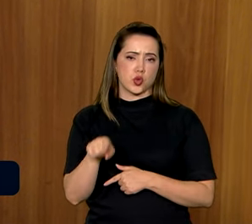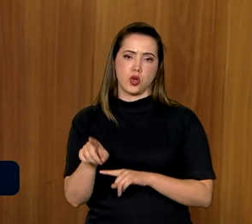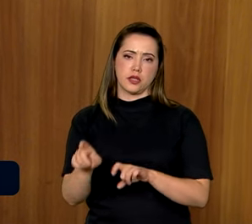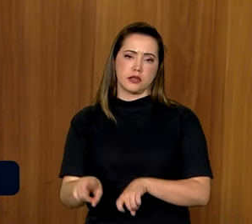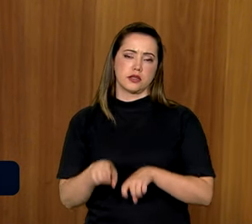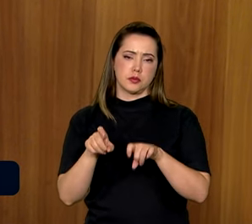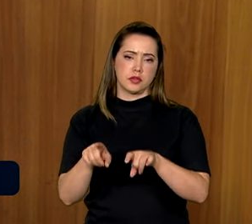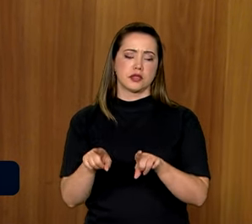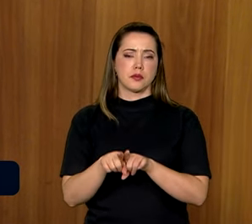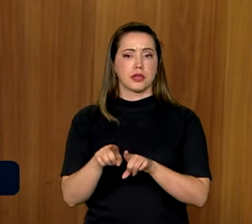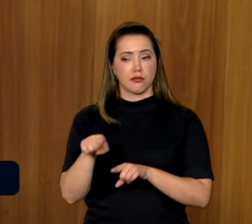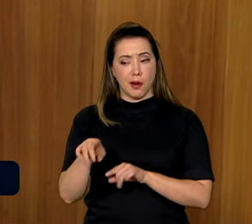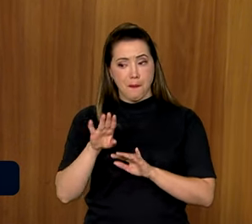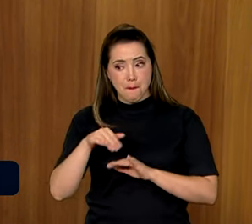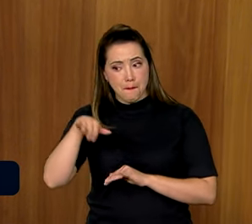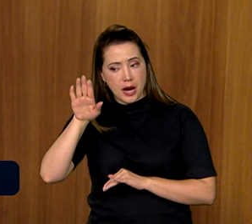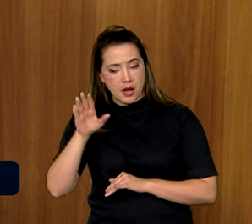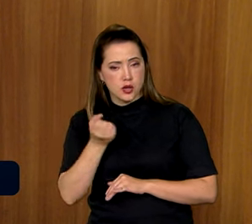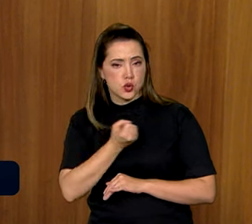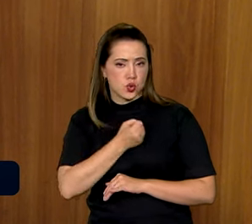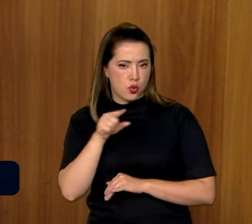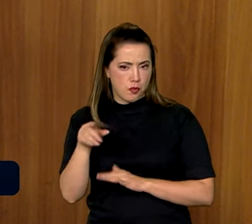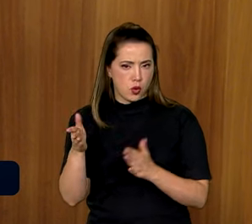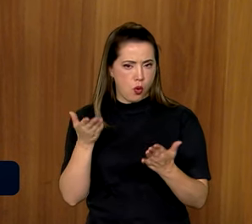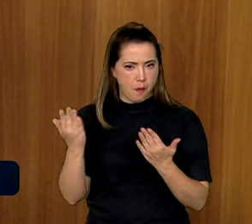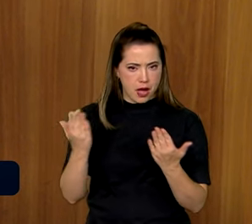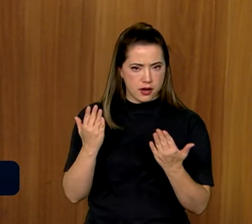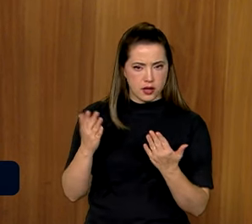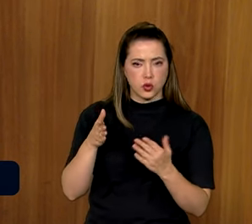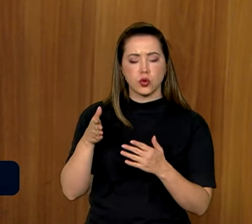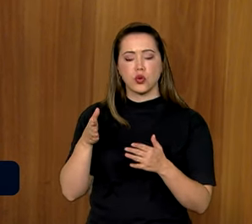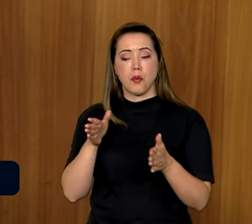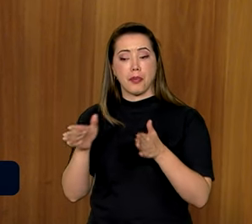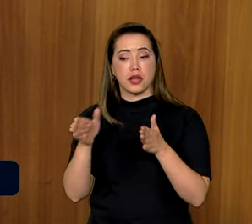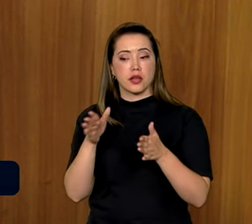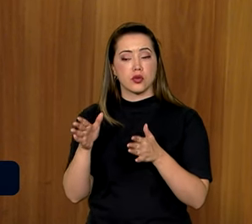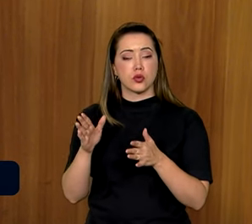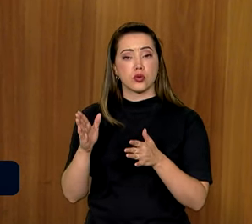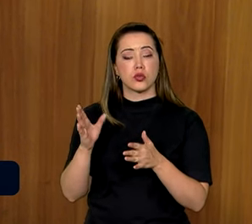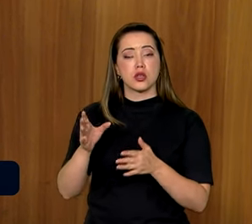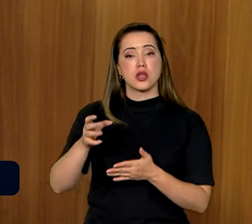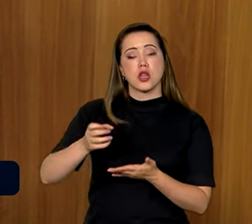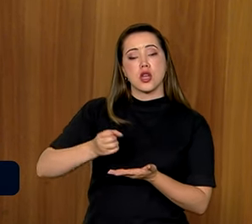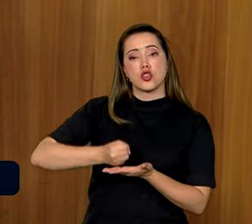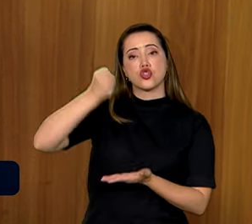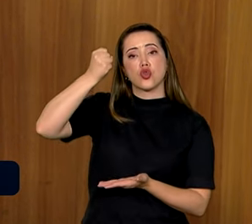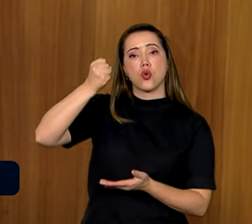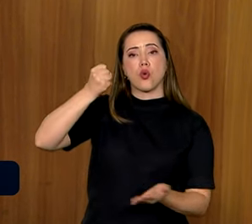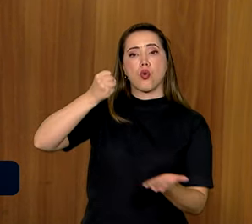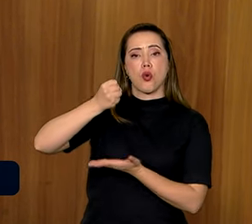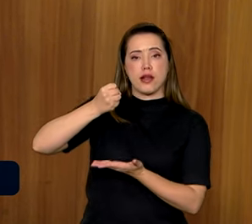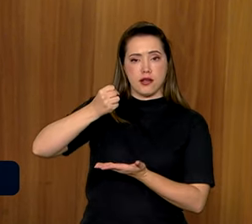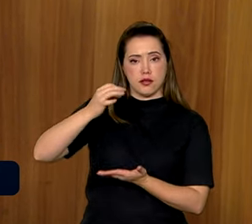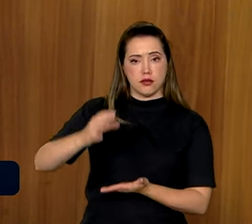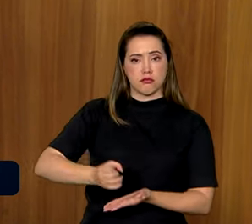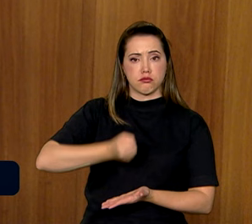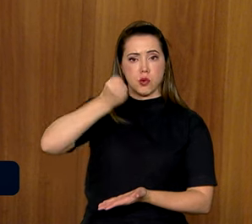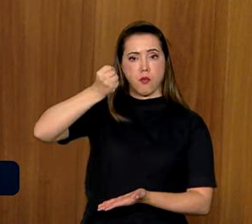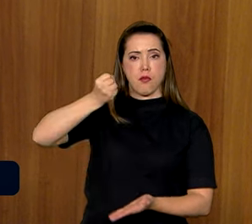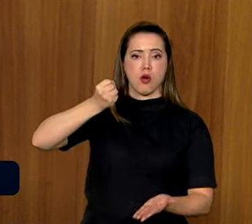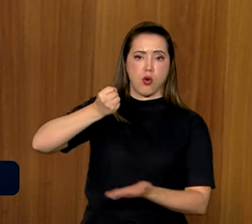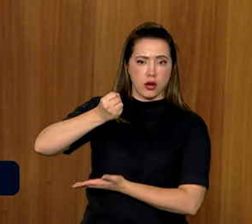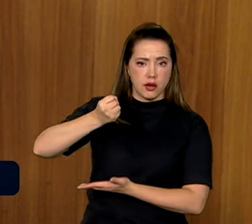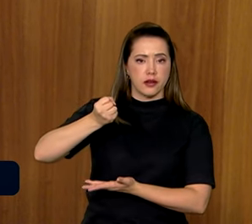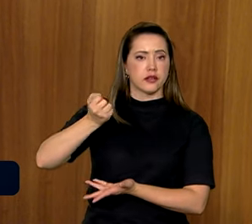peculiaridade no campo, que são os períodos de colheita, que você tem uma utilização intensiva de mão de obra num período muito